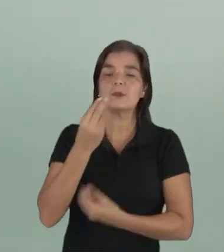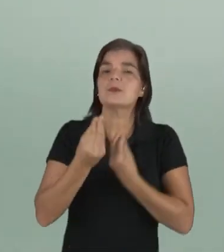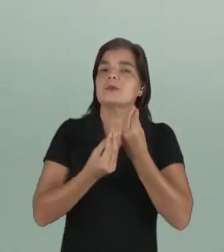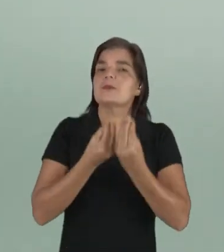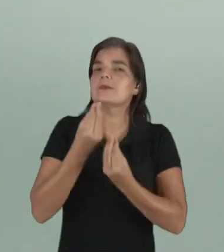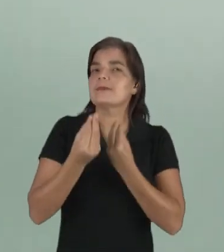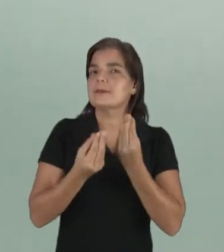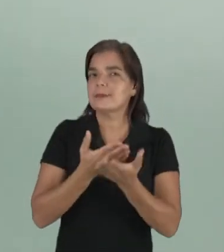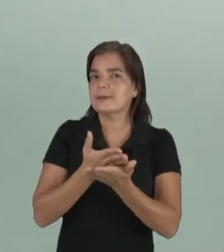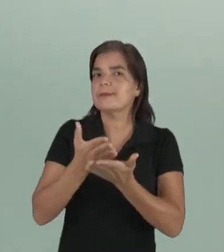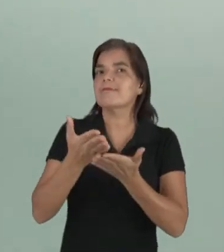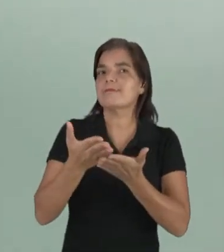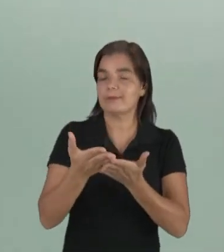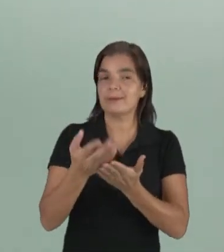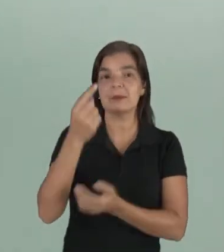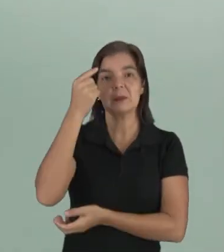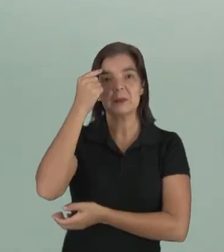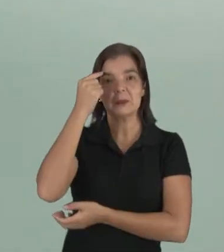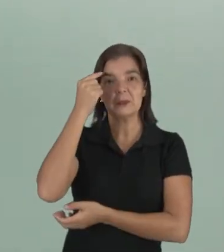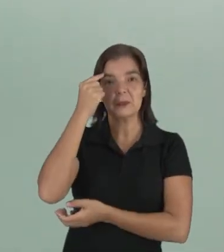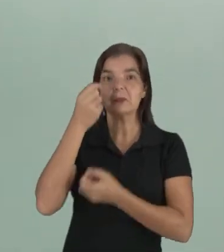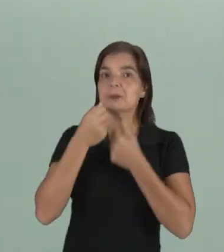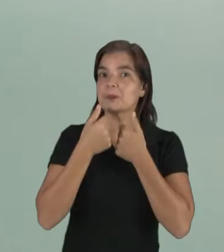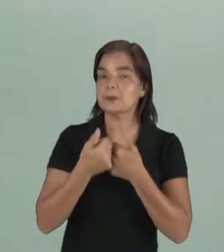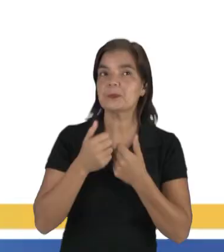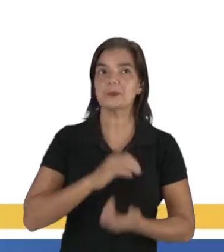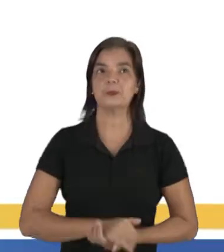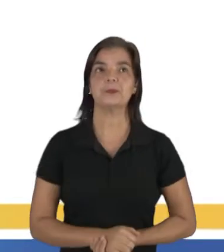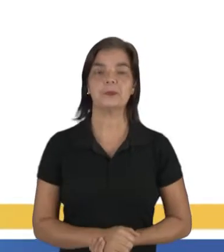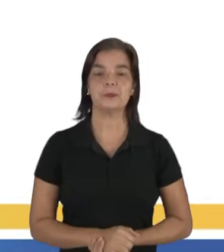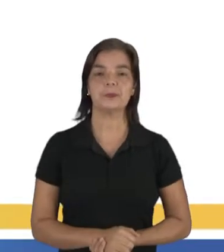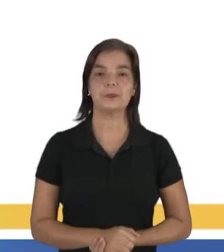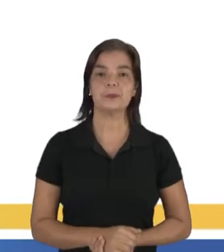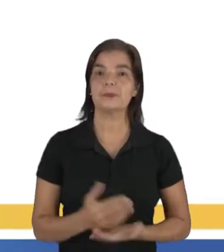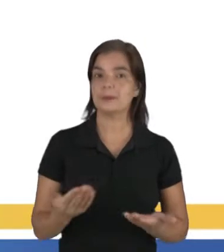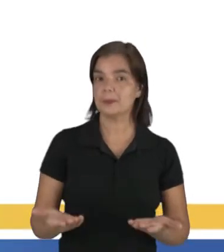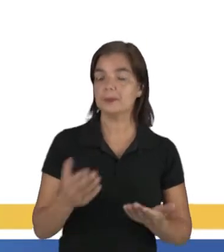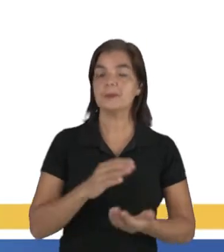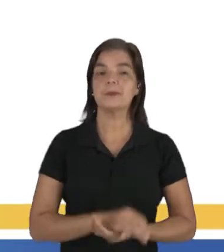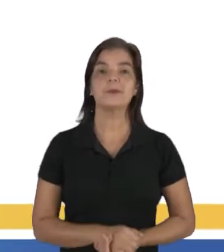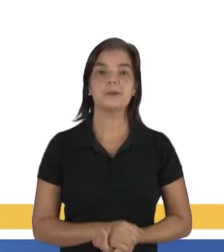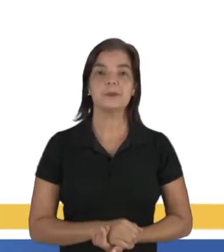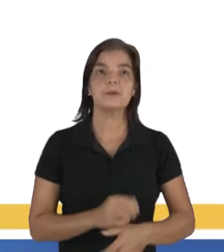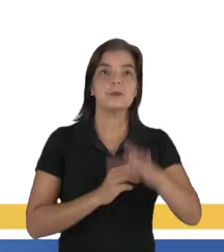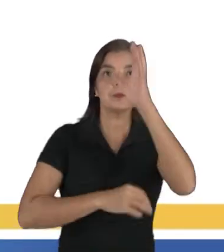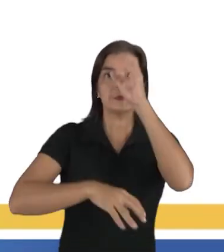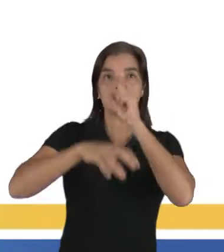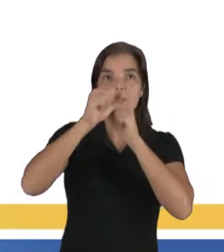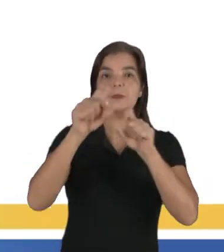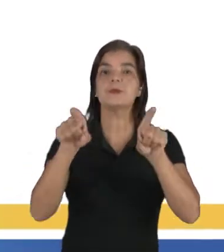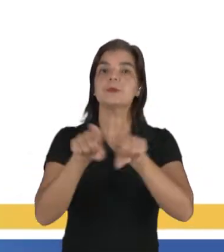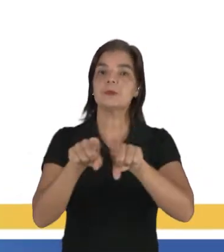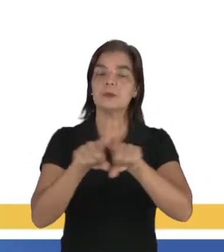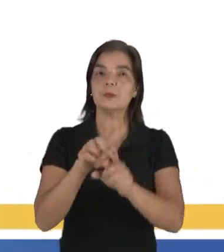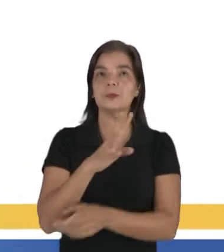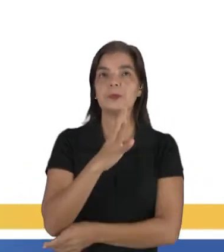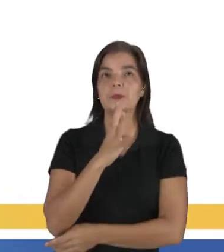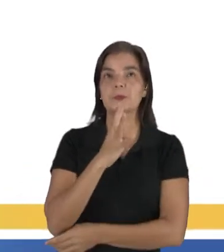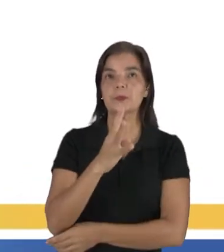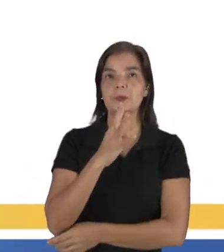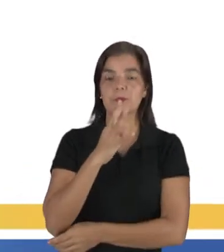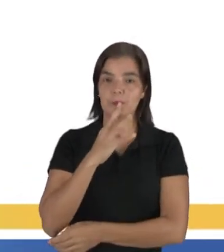começar a nossa reflexão, tá bom? Então vamos lá, meninos. A aprendizagem e o